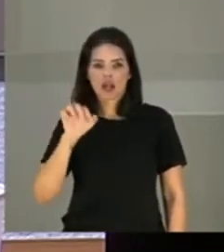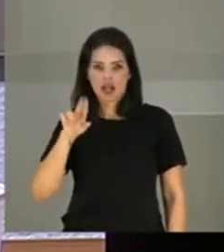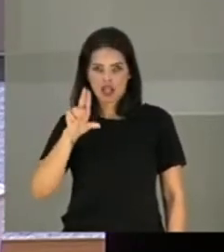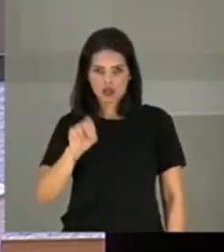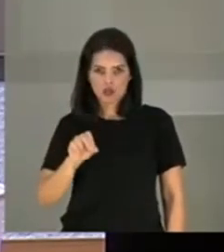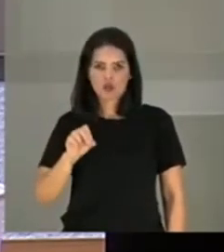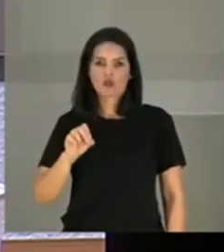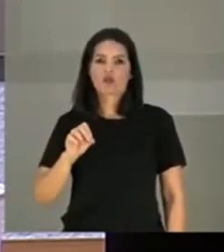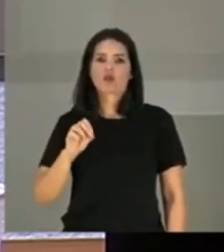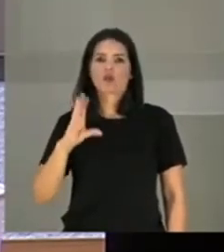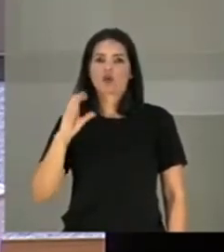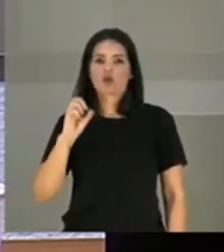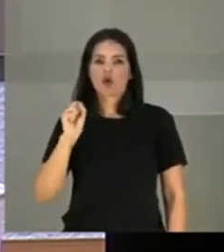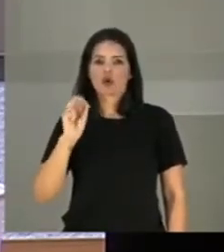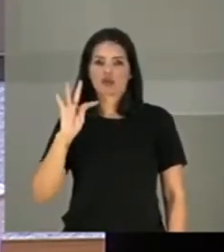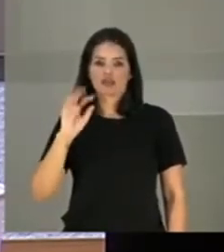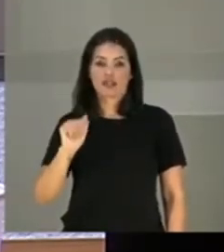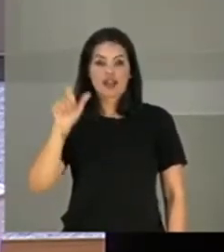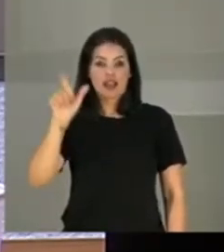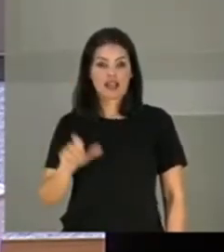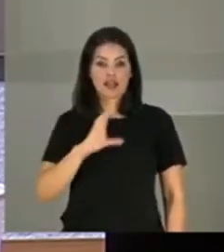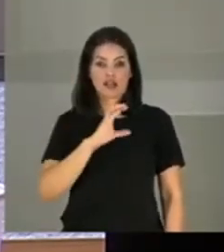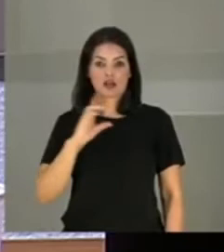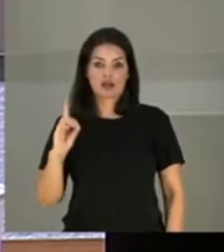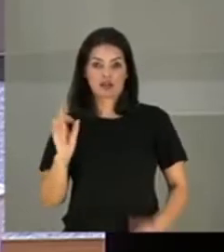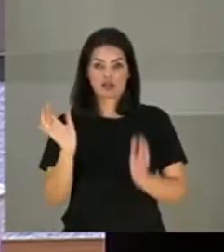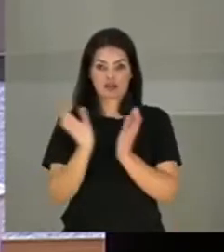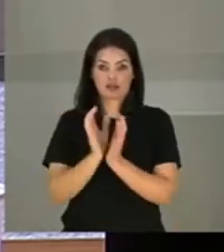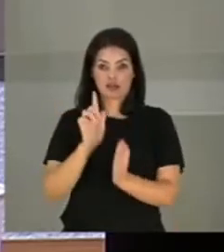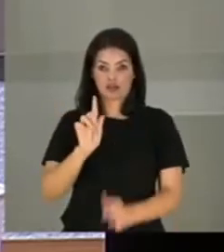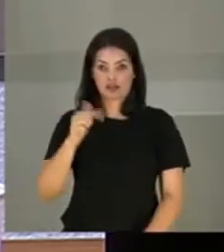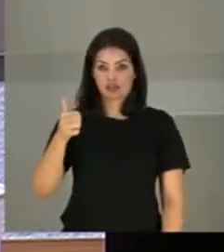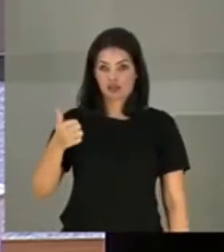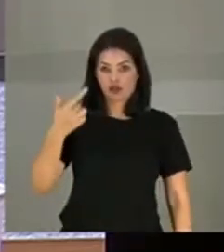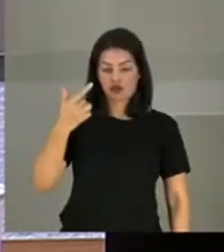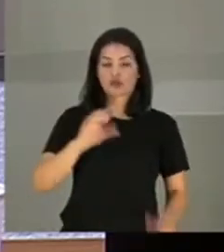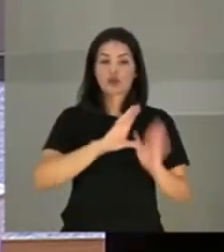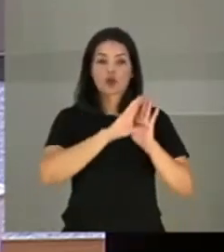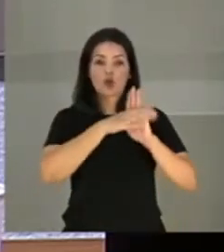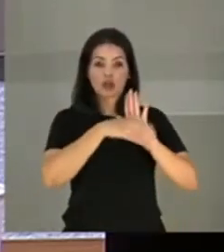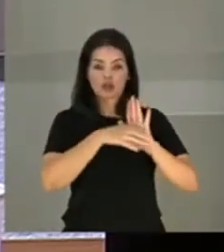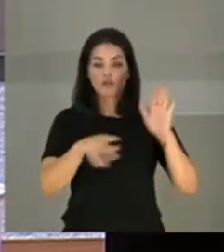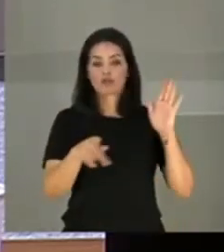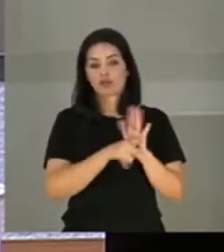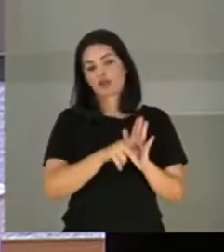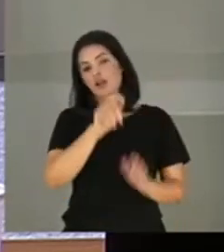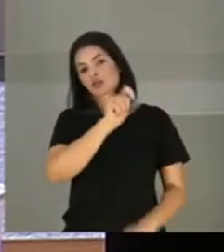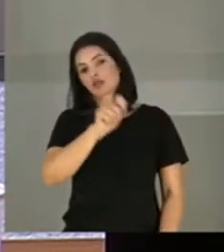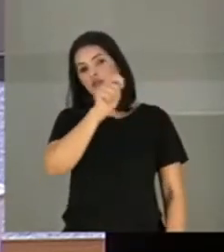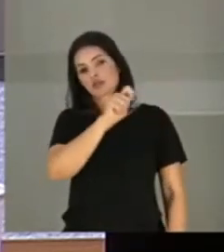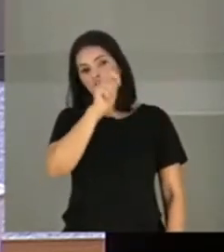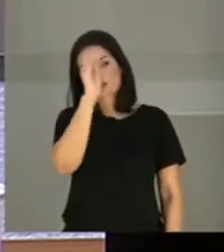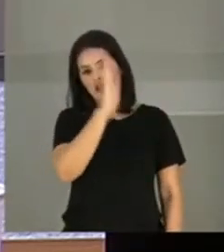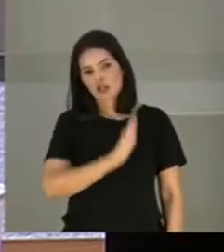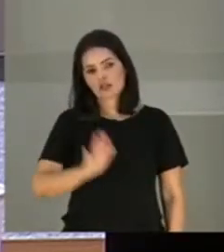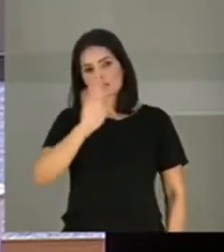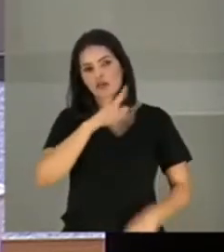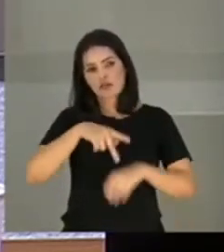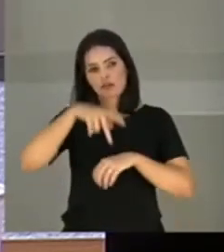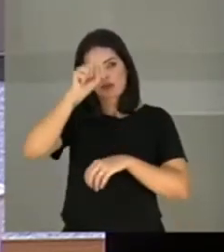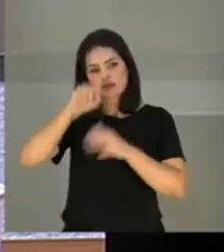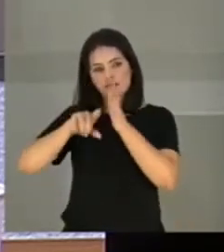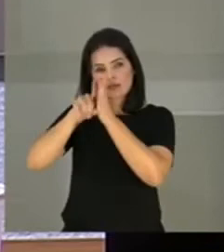do GT12, currículo da Associação Nacional de Pós-Graduação e Pesquisa em Educação,